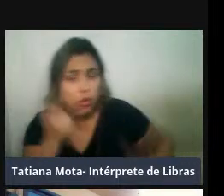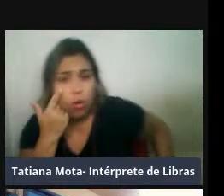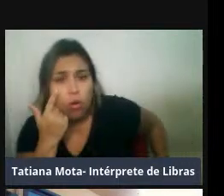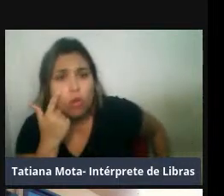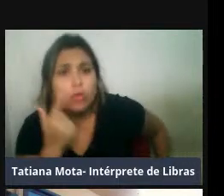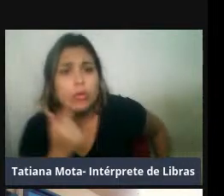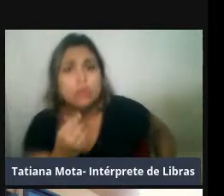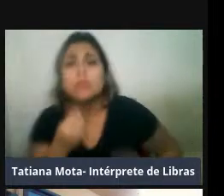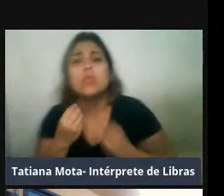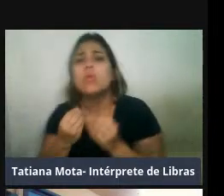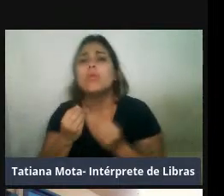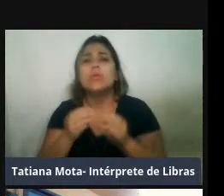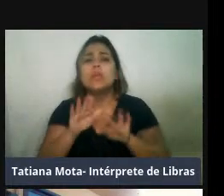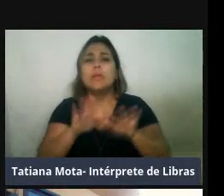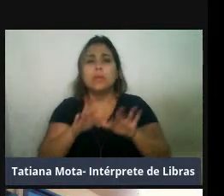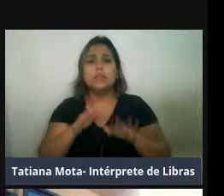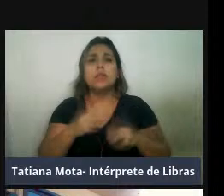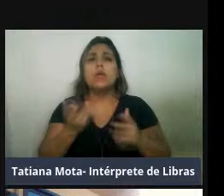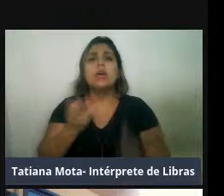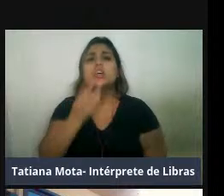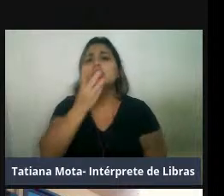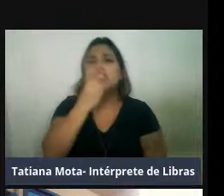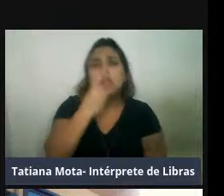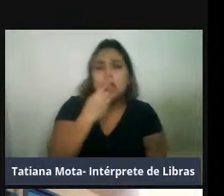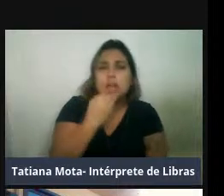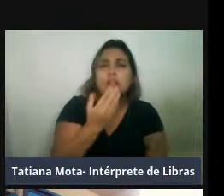da dieta, né, então, como é a dieta que vai